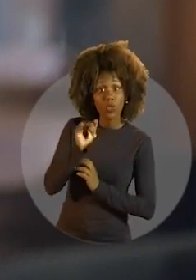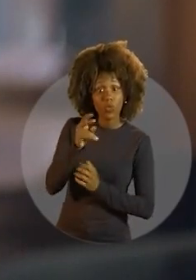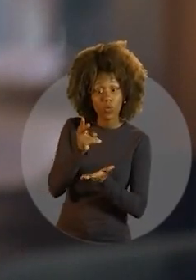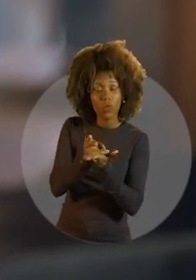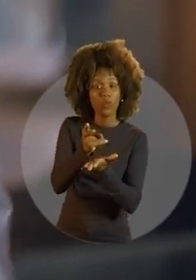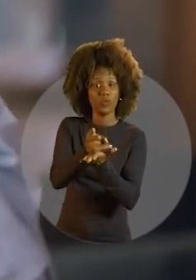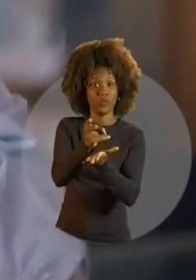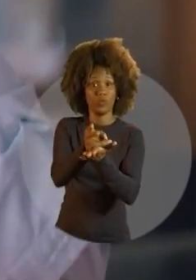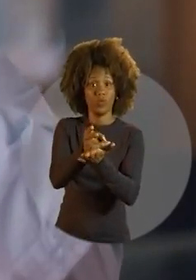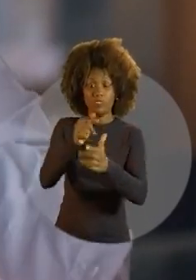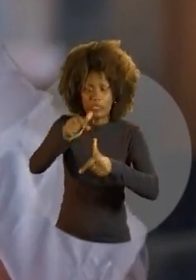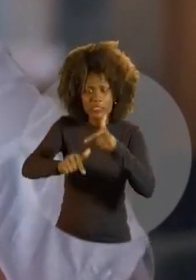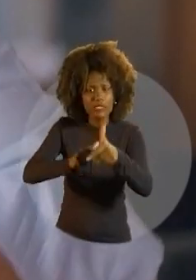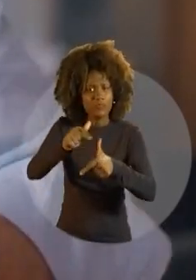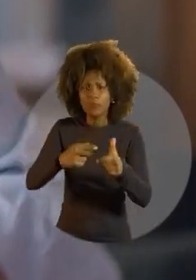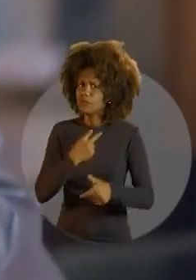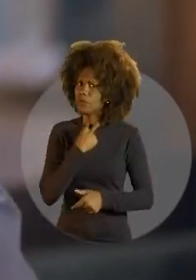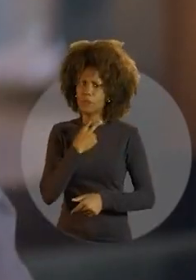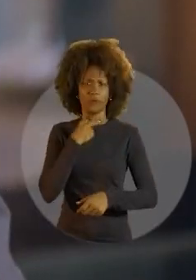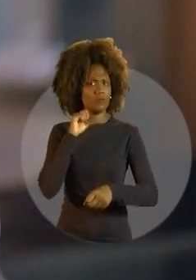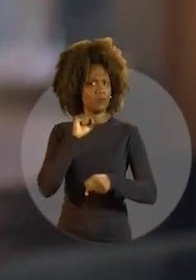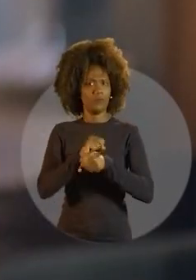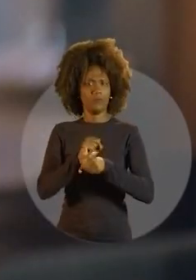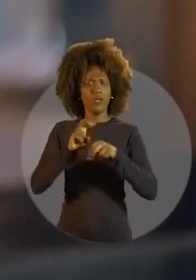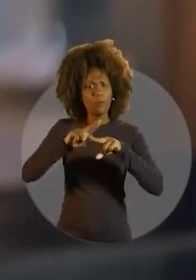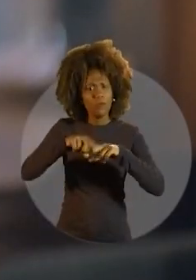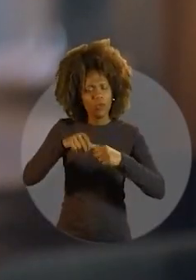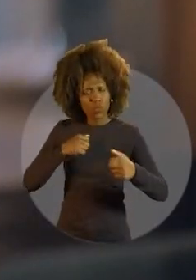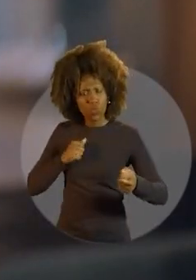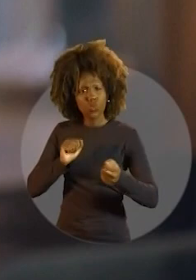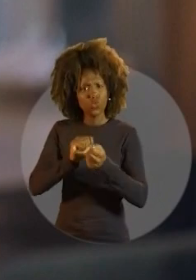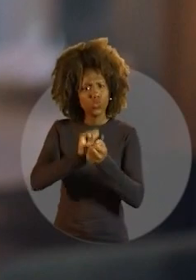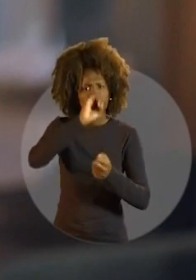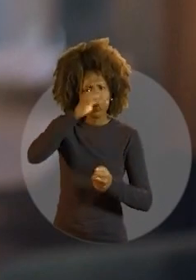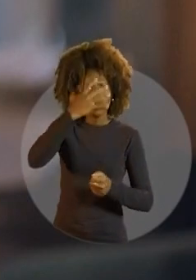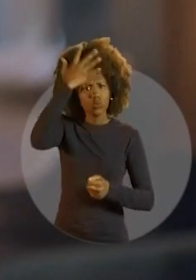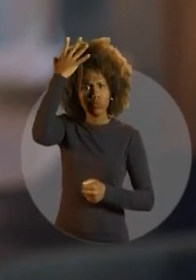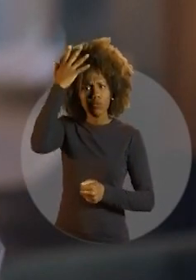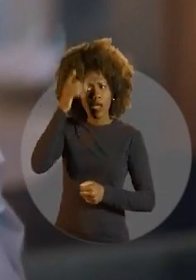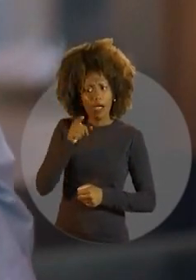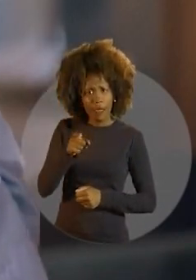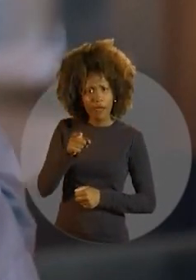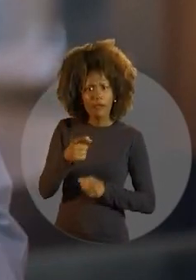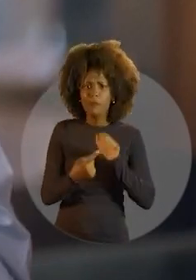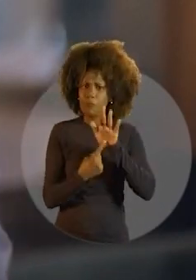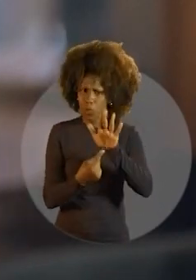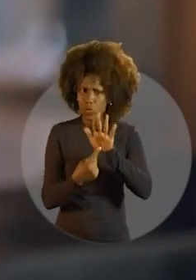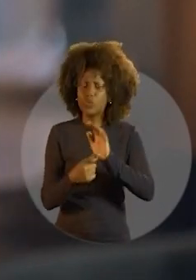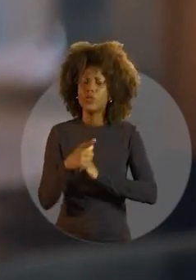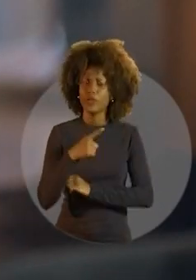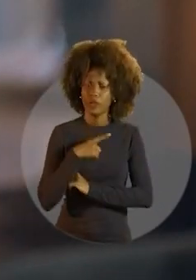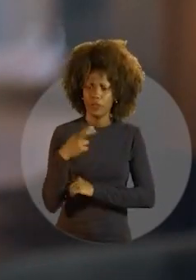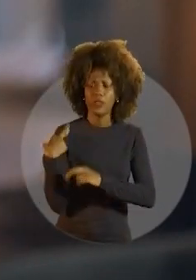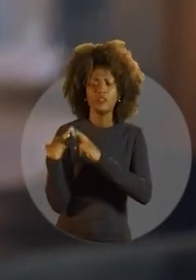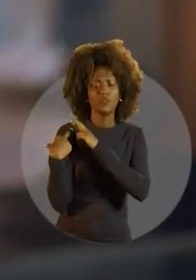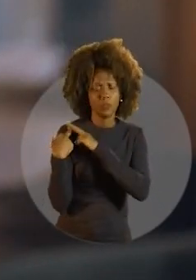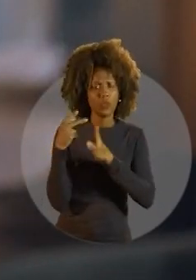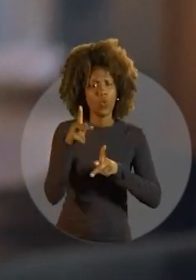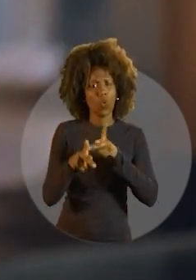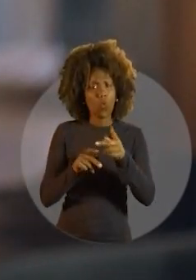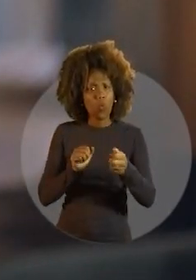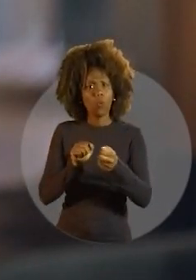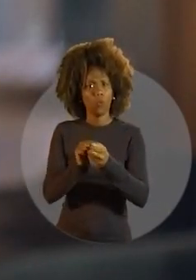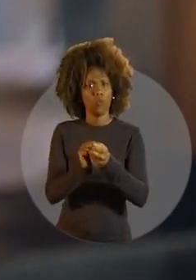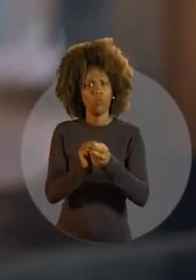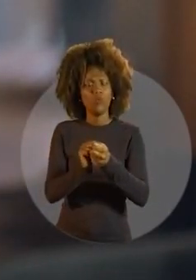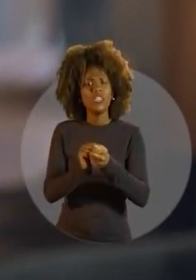frente. Esse trabalho não pode parar. Por isso, estou com o Jerônimo. Jerônimo já provou que tem compromisso com o povo